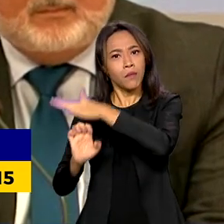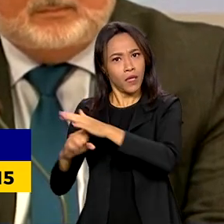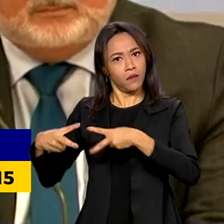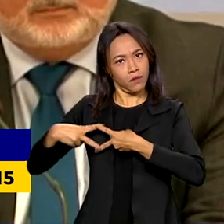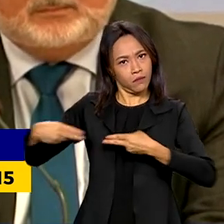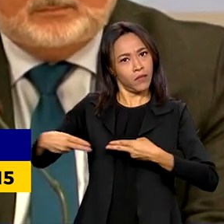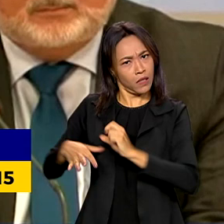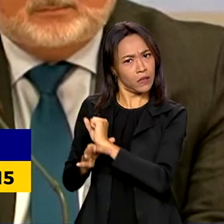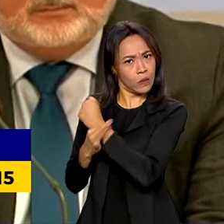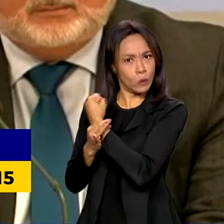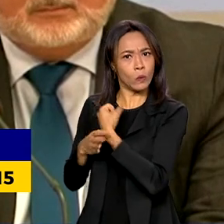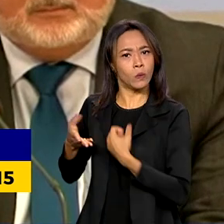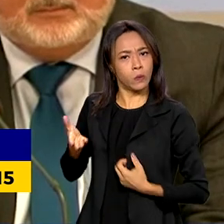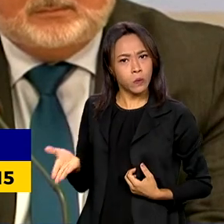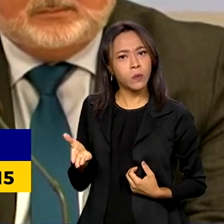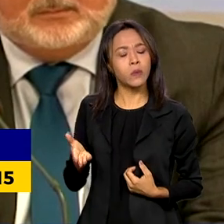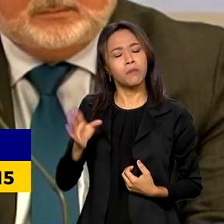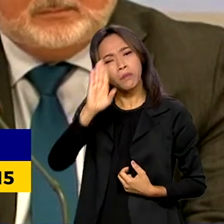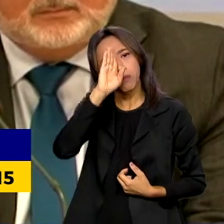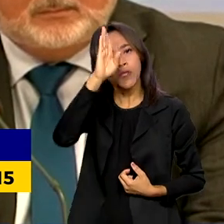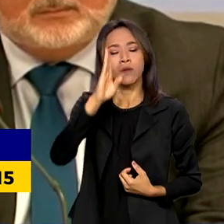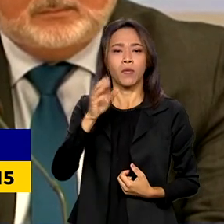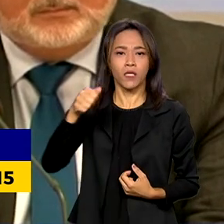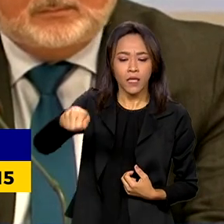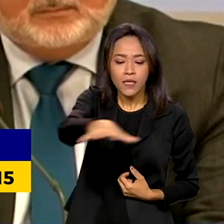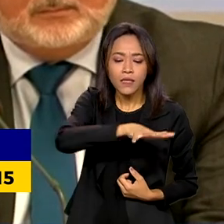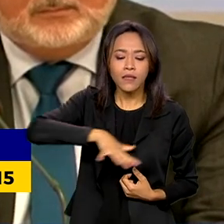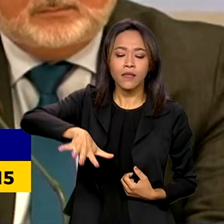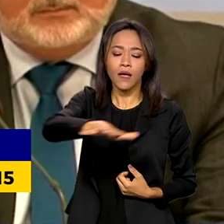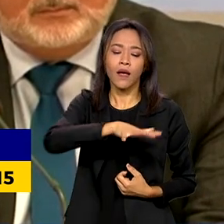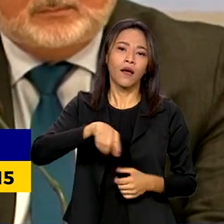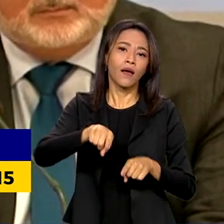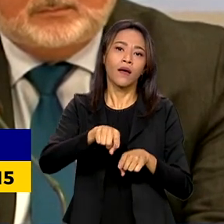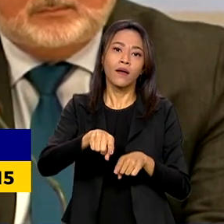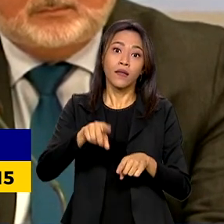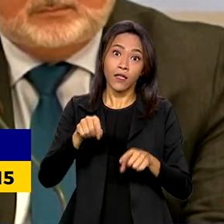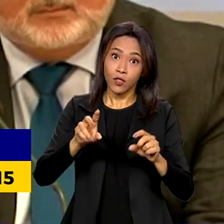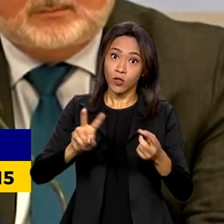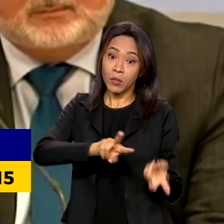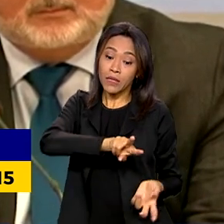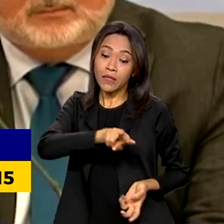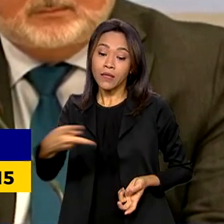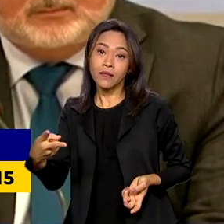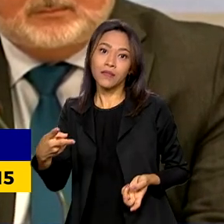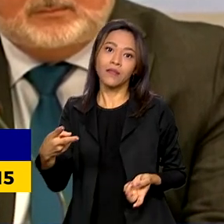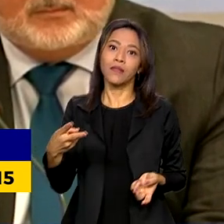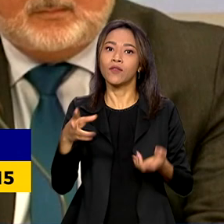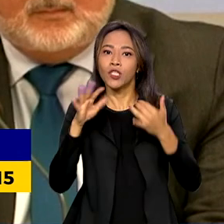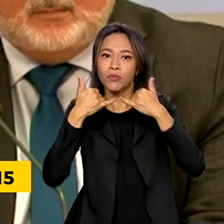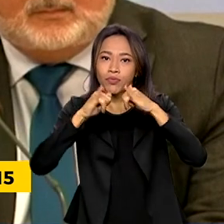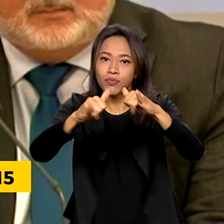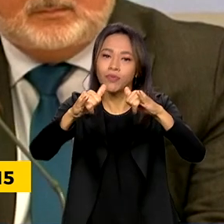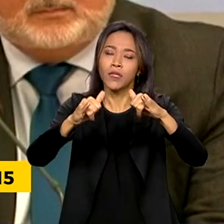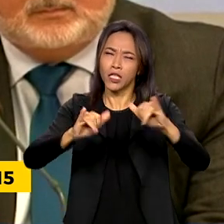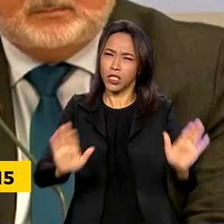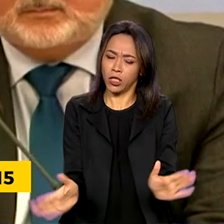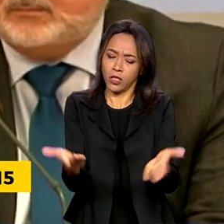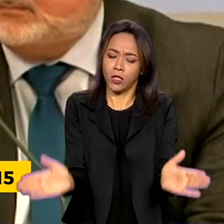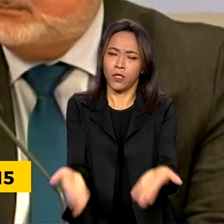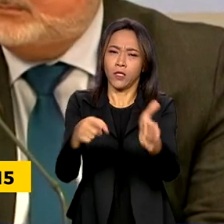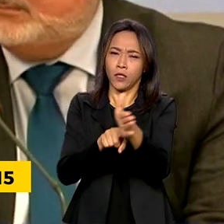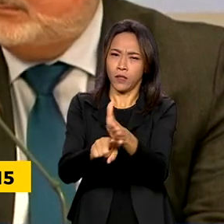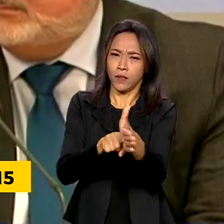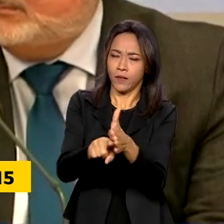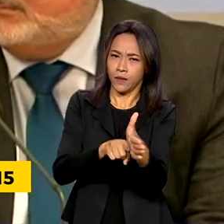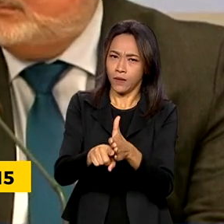a Petrobras. Especialmente nessas áreas de reindustrialização, transição energética e fomento à pesquisa e desenvolvimento